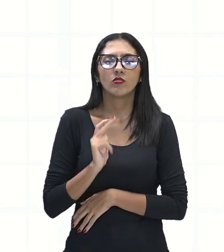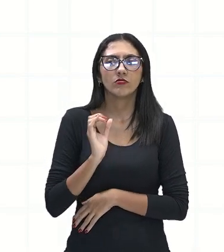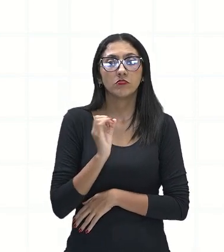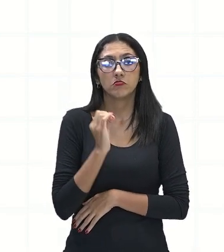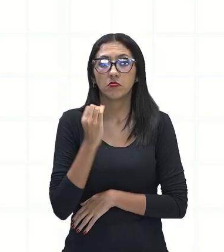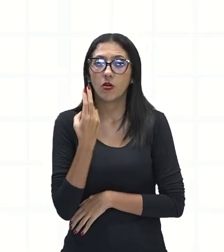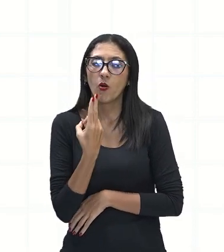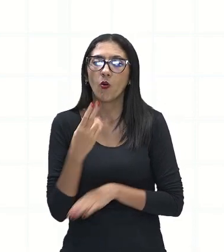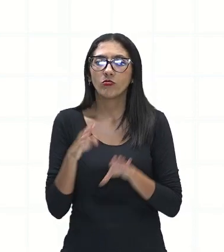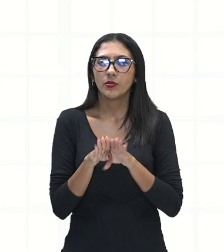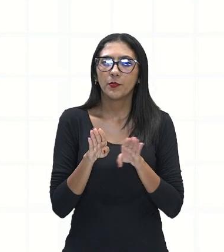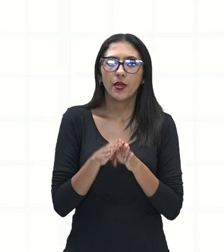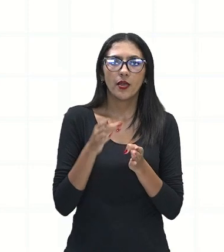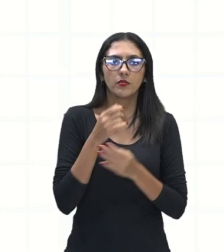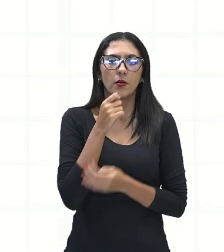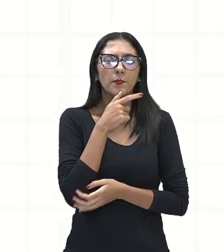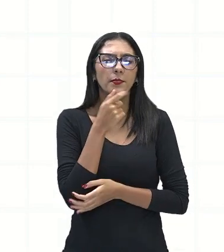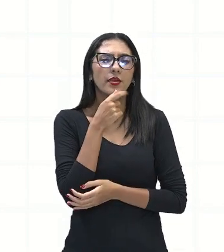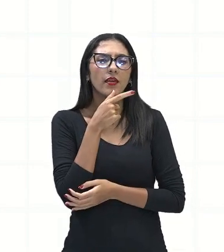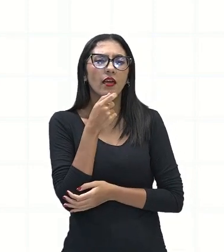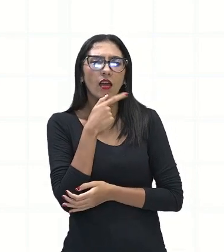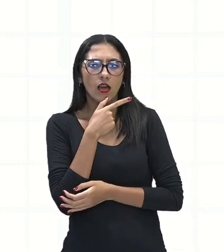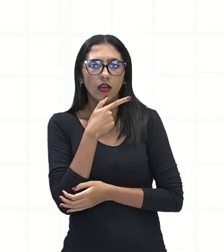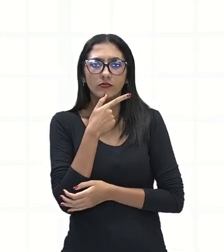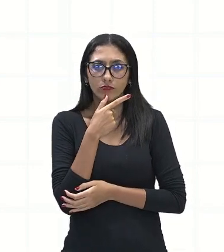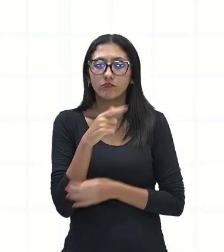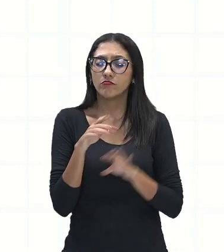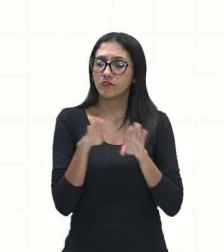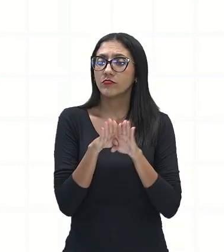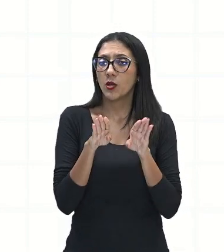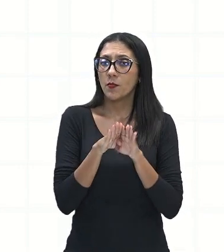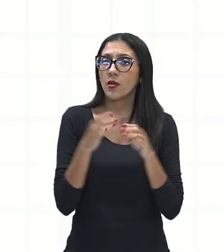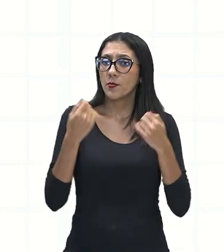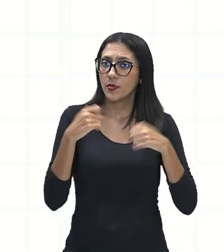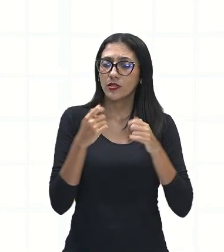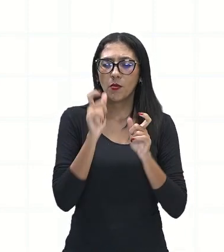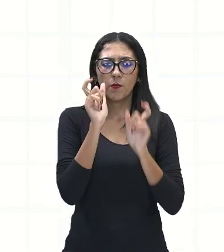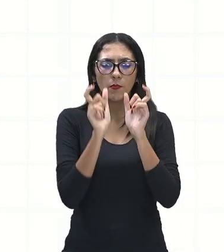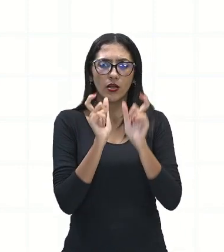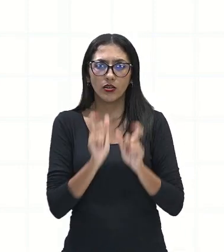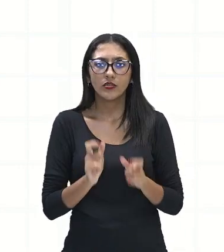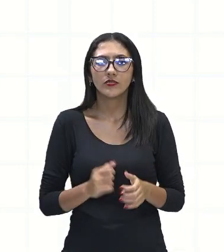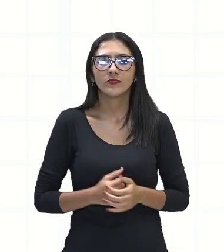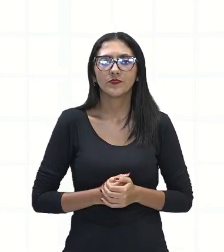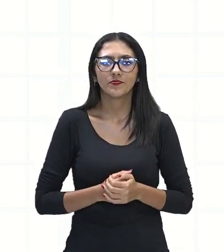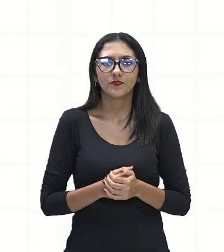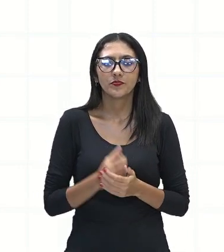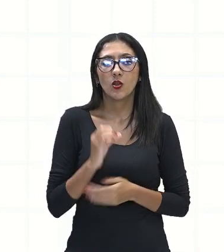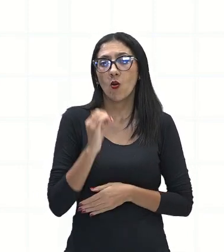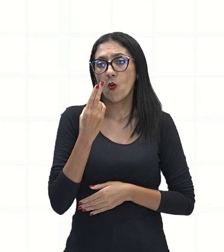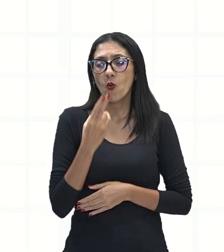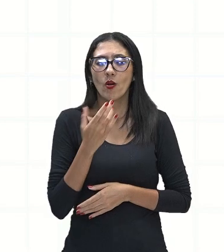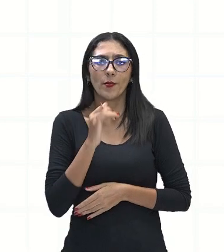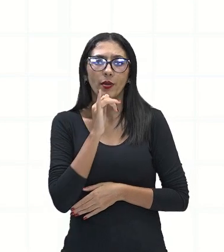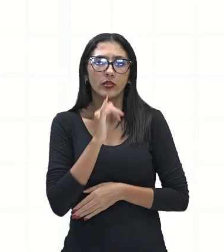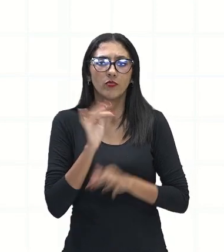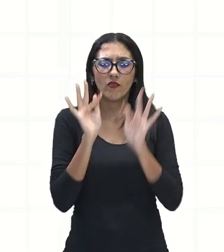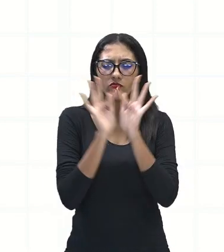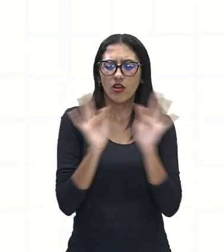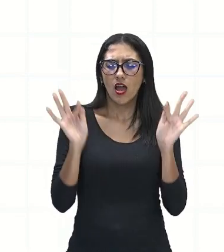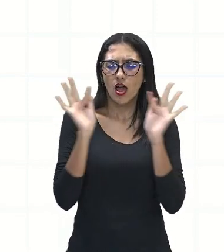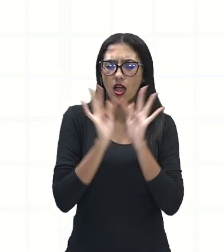piada, por exemplo, também, não é? Nas frases populares também,